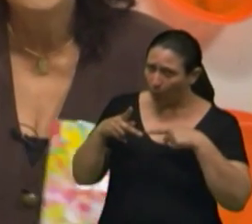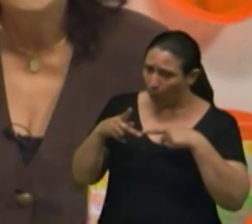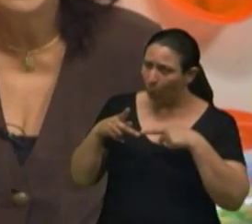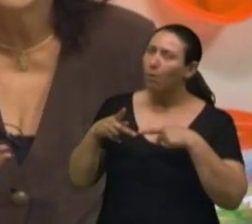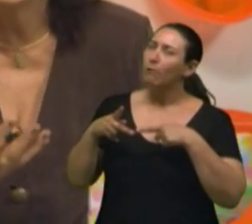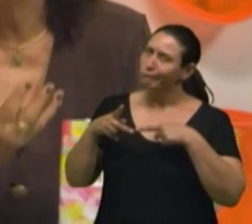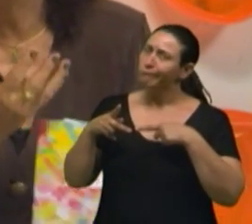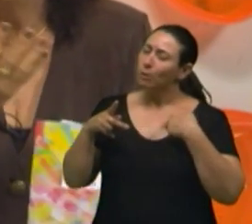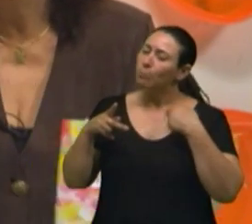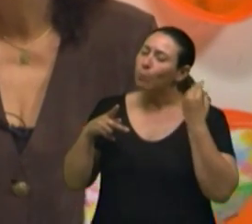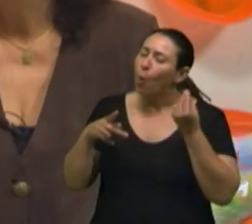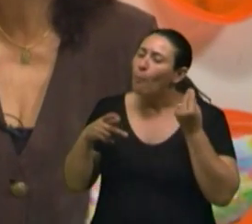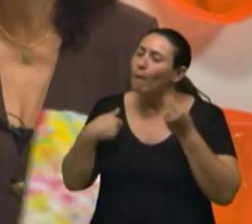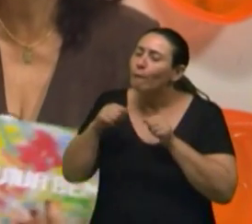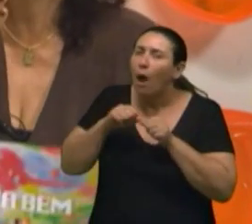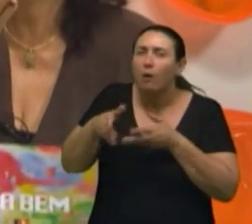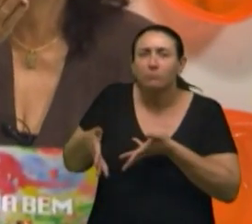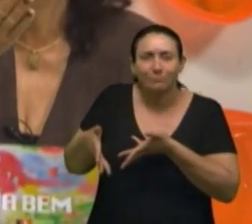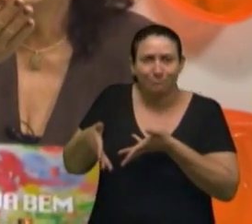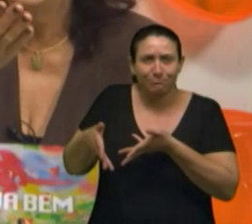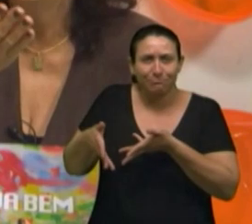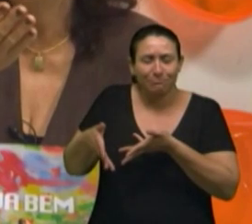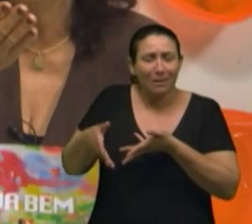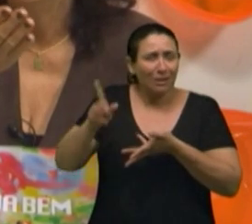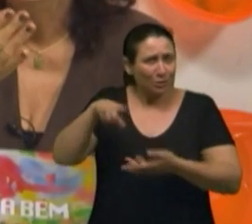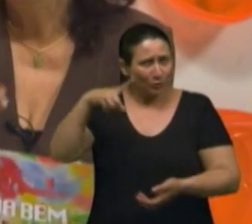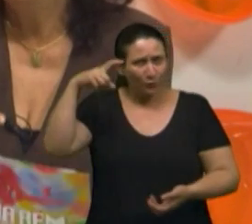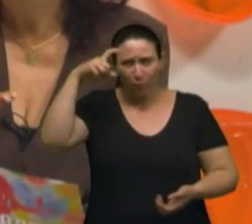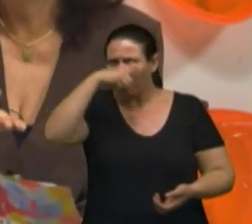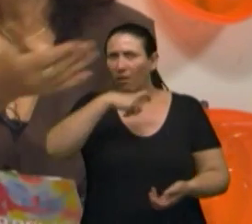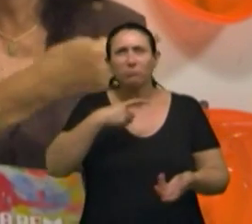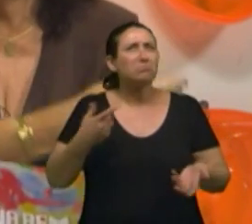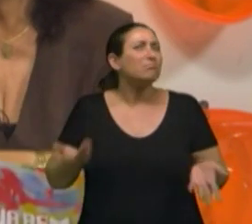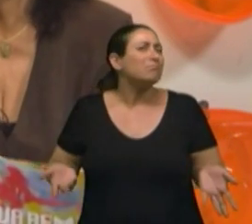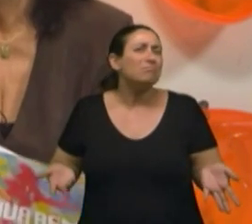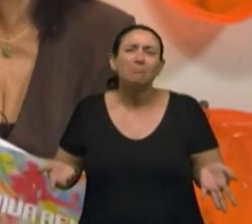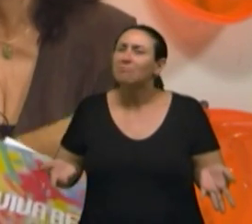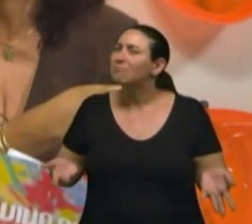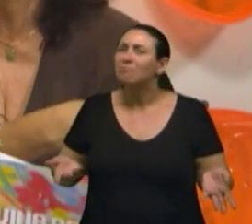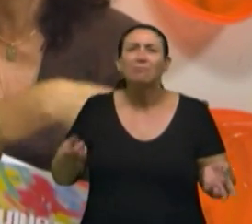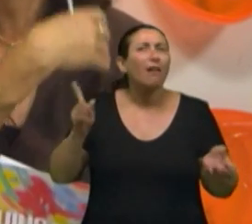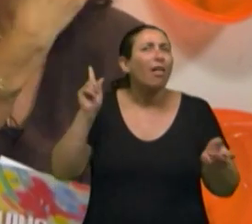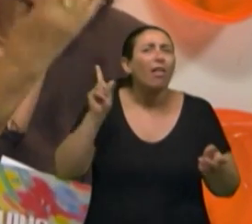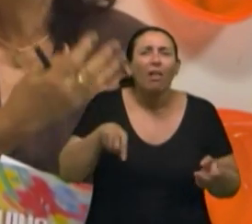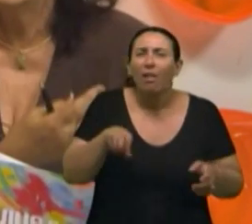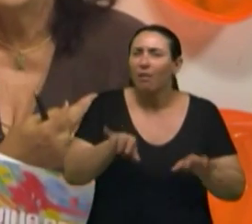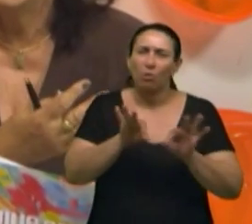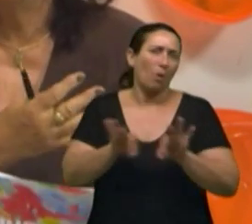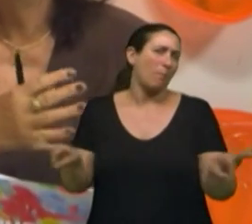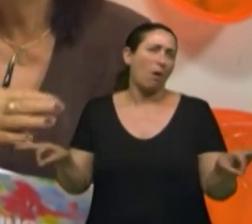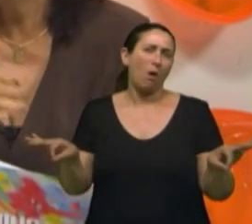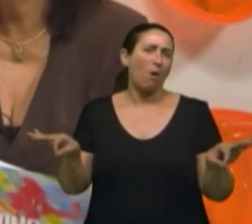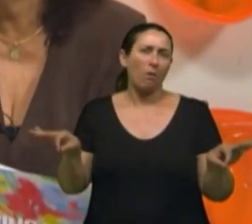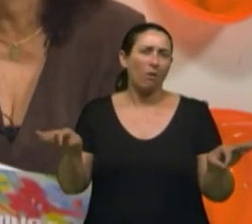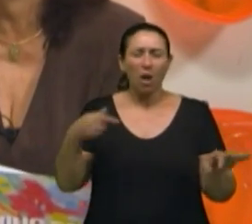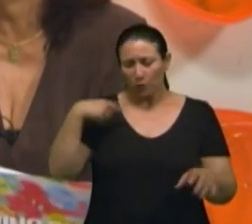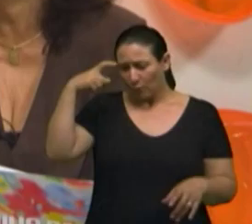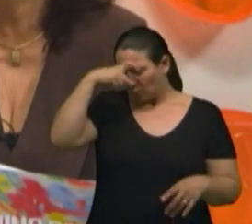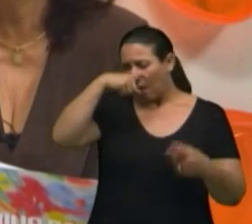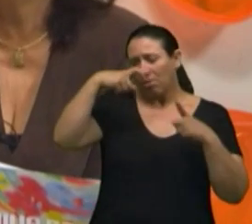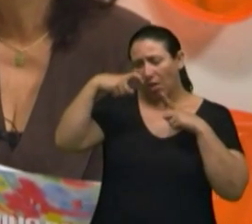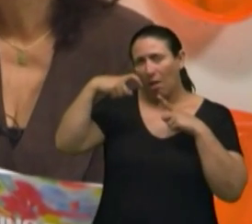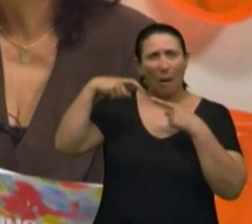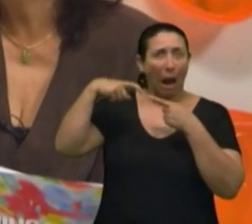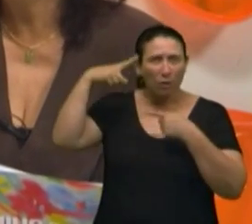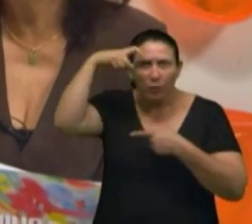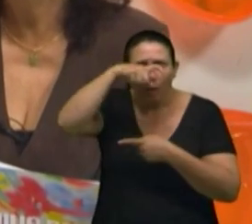fazer com isto, né? E ter uma dificuldade não é ter um grande problema, pode ter uma certa